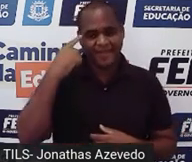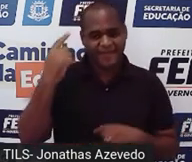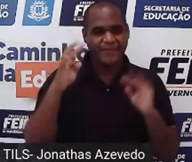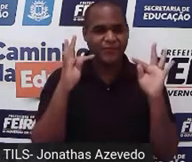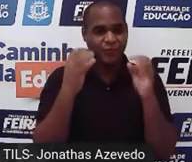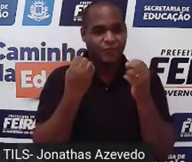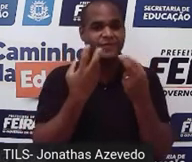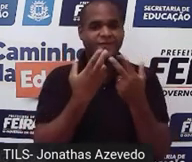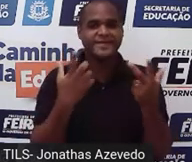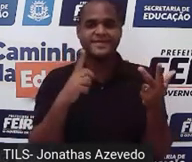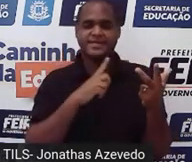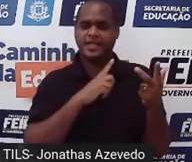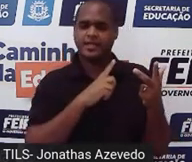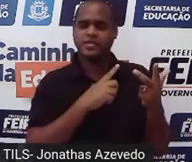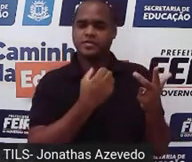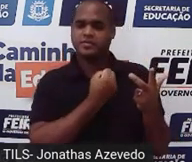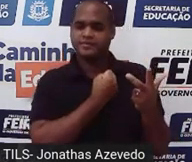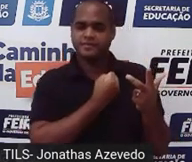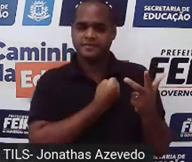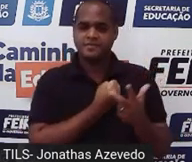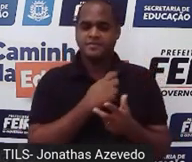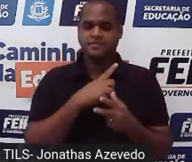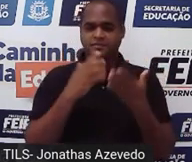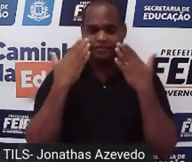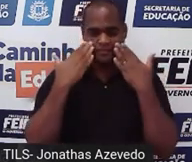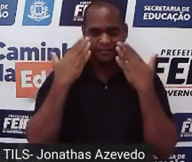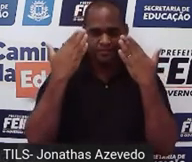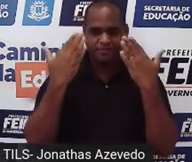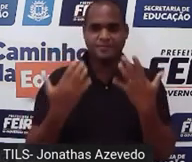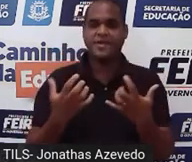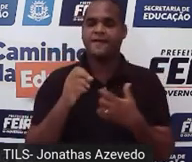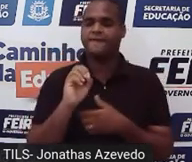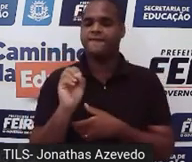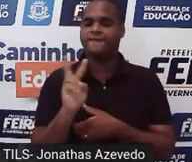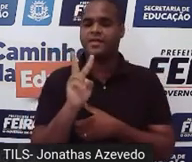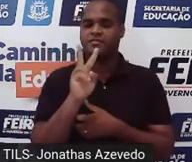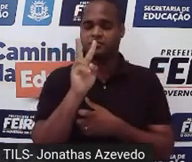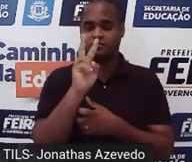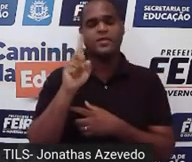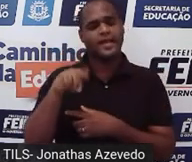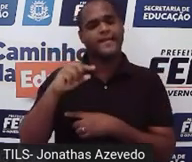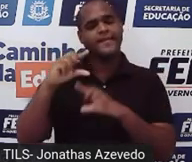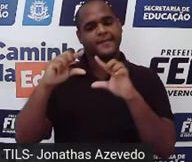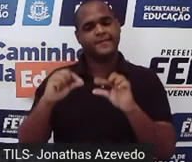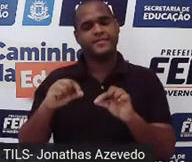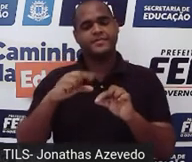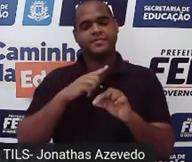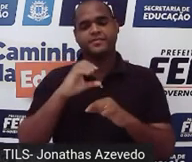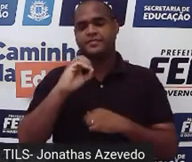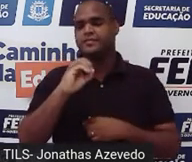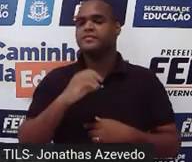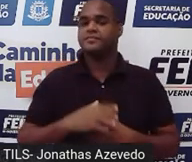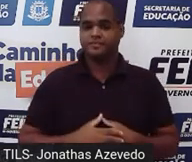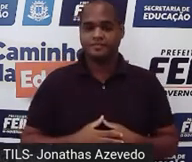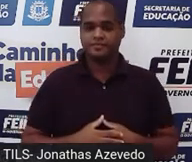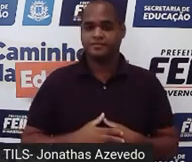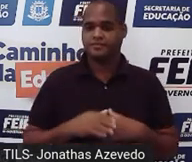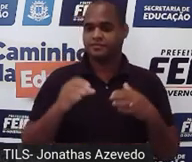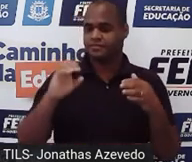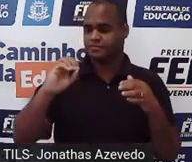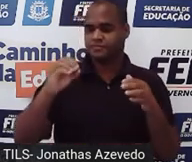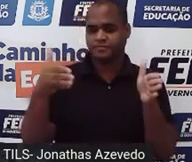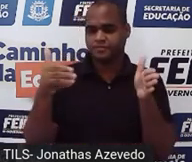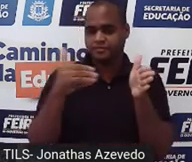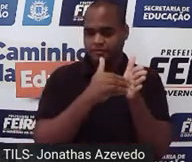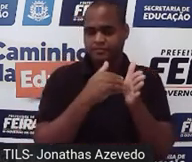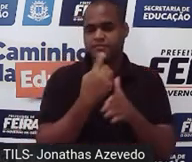frações unitárias, todas representam valores menores que 1. Fica entre 0 e